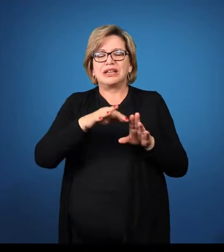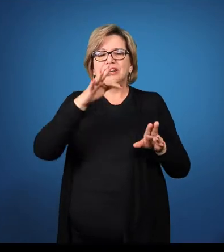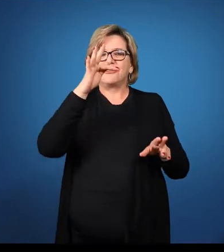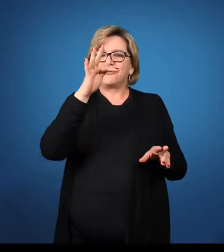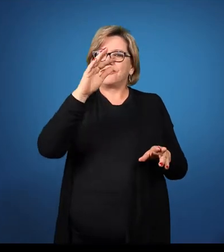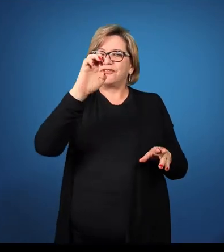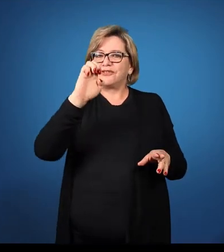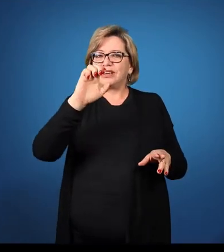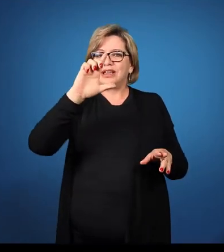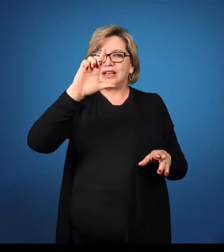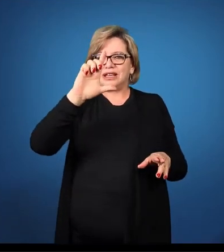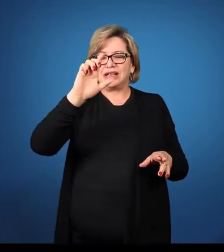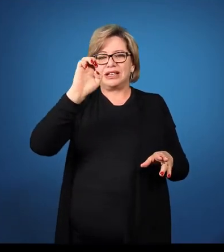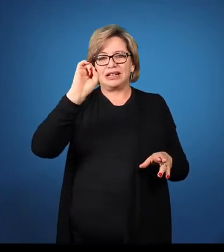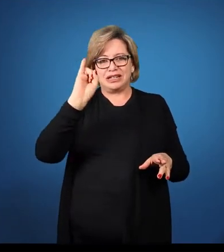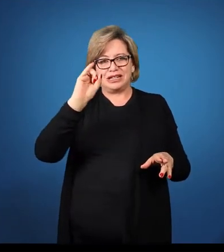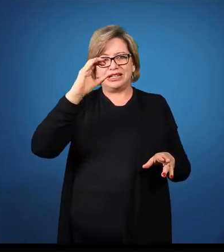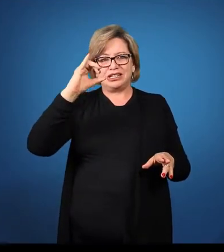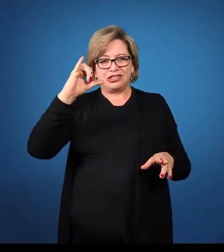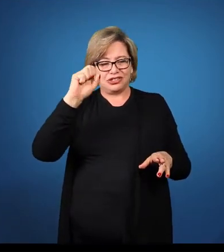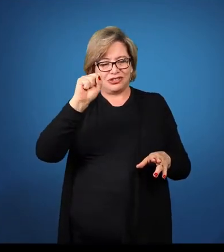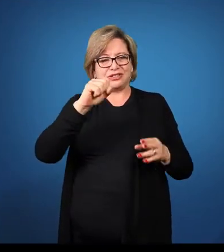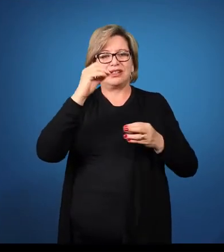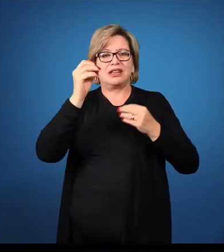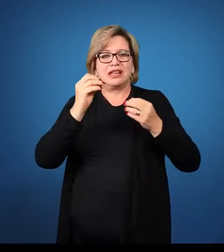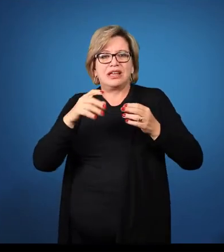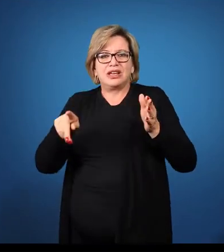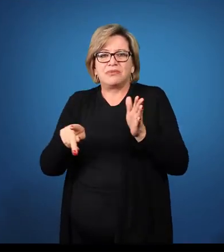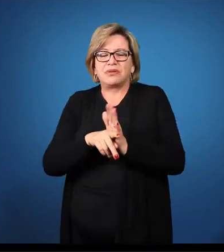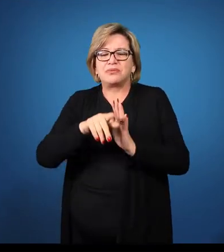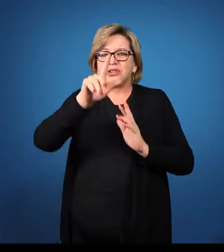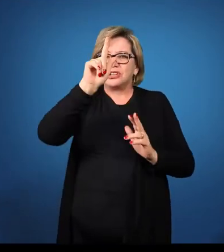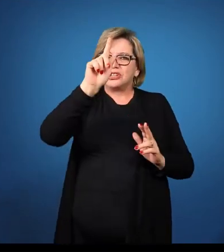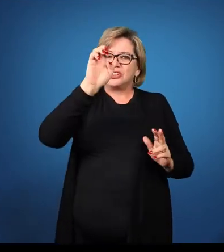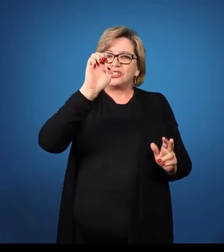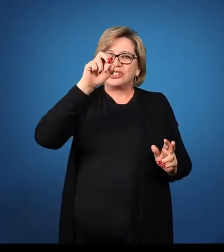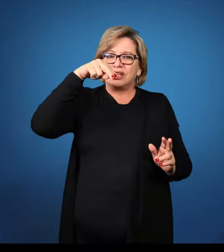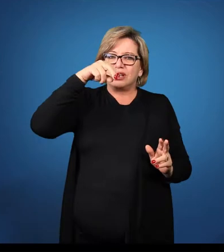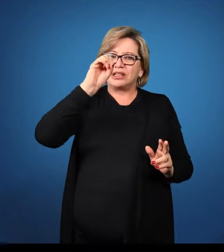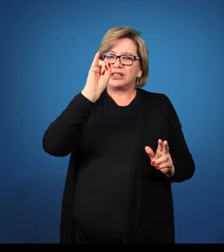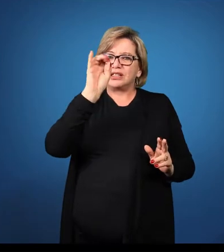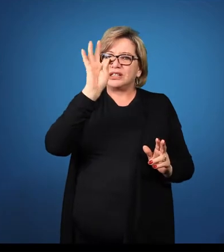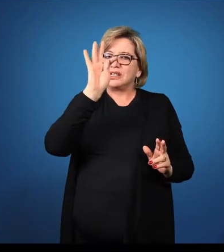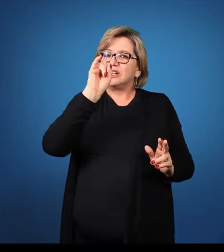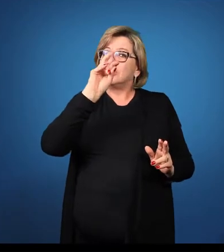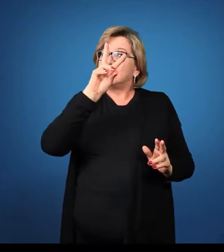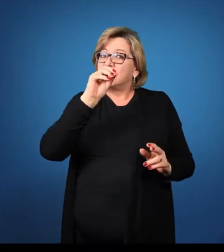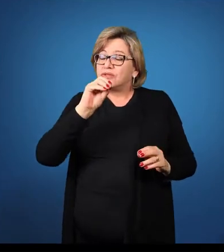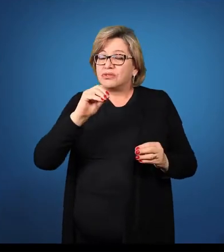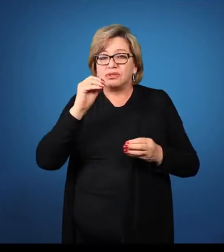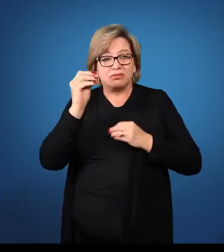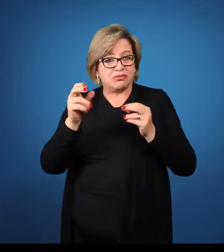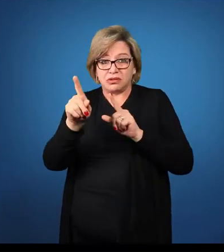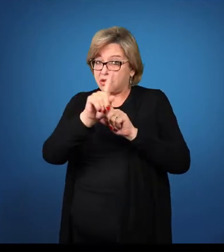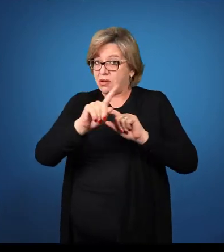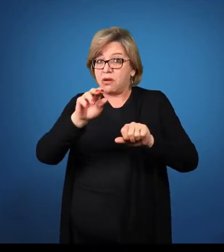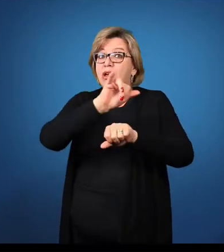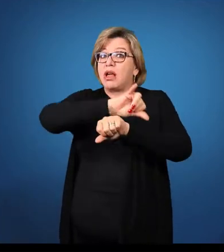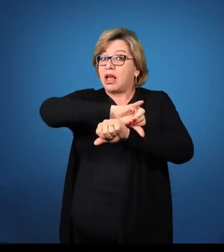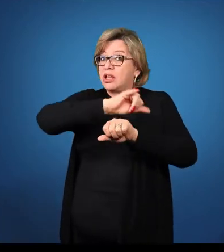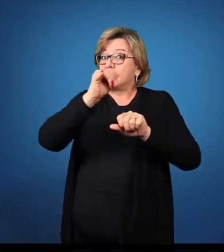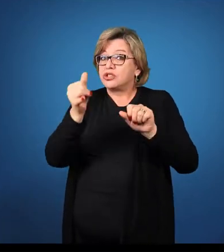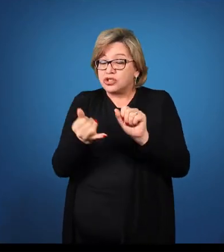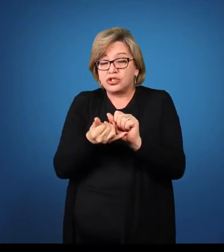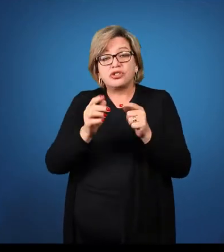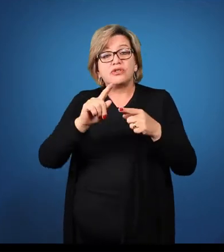é o genitivo singular de félix. Então, desta forma, ele não deixou de ser um adjetivo,